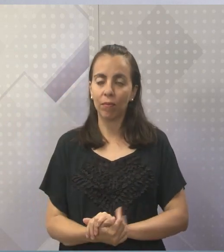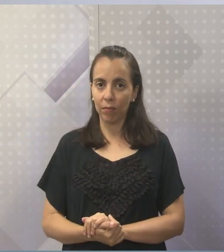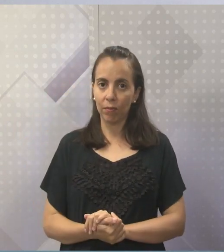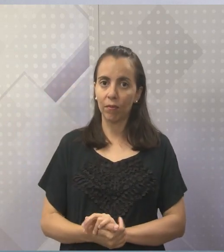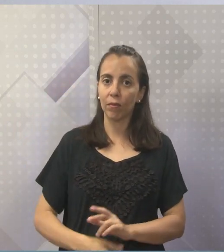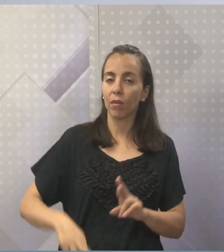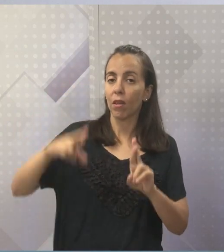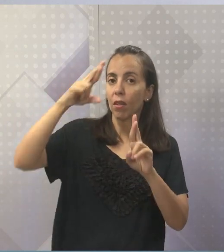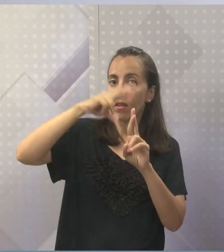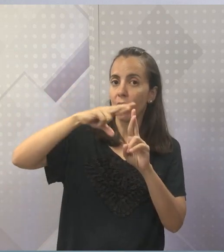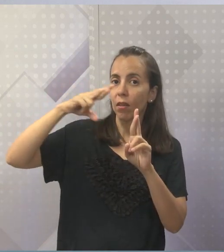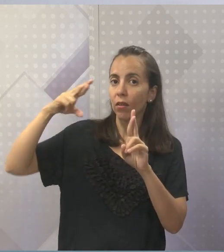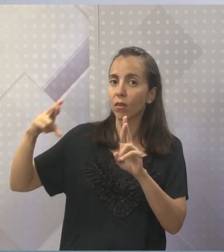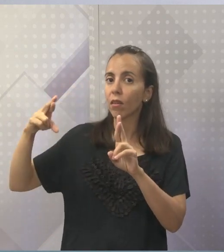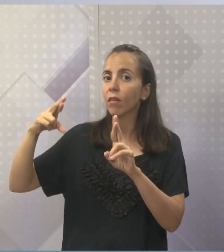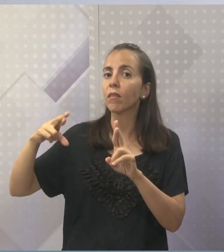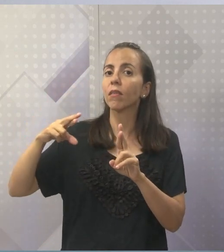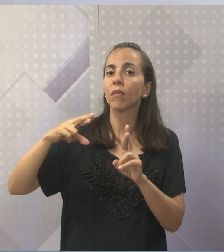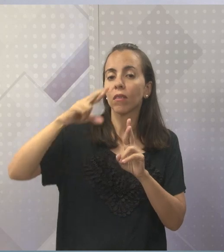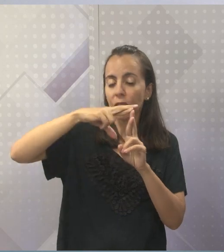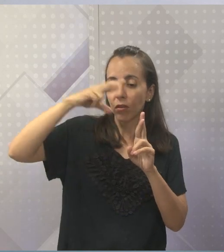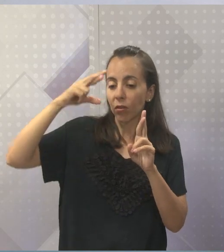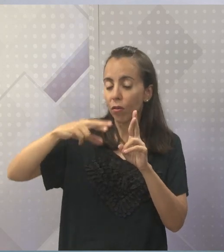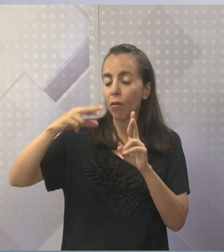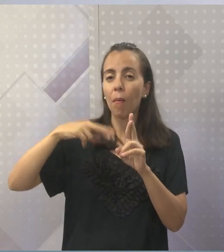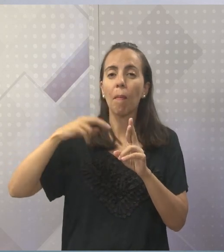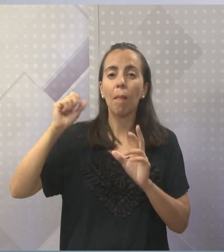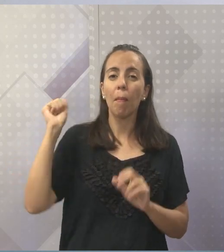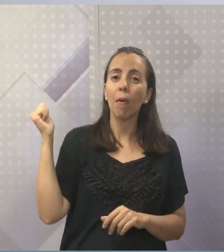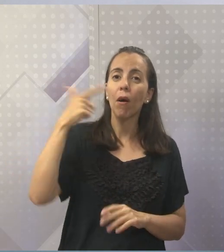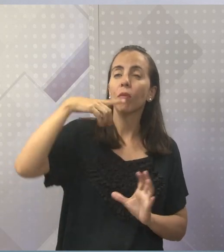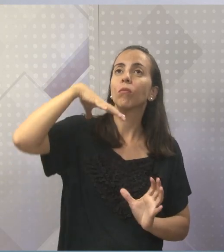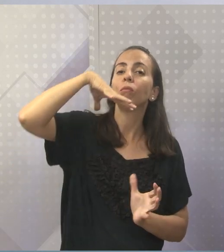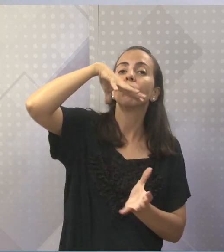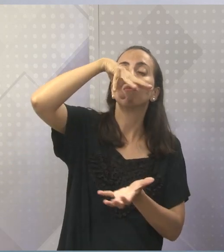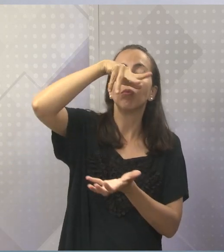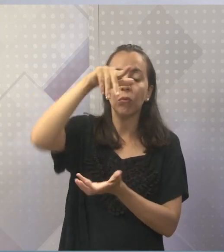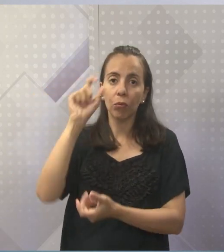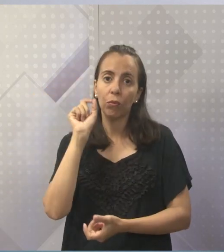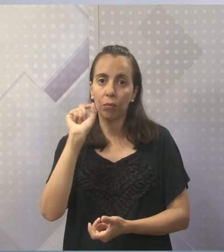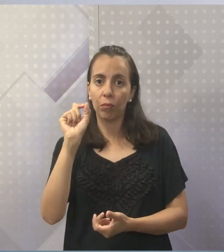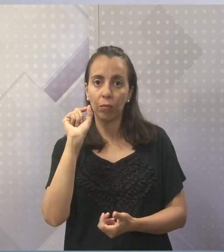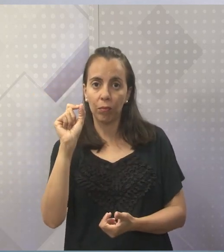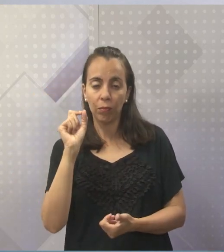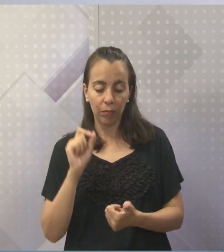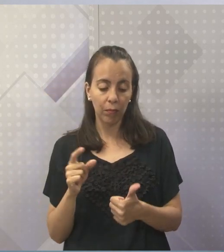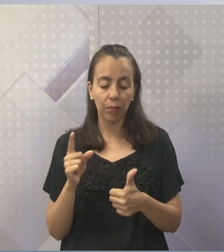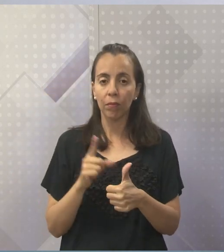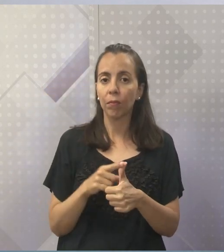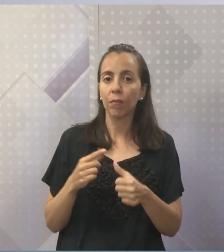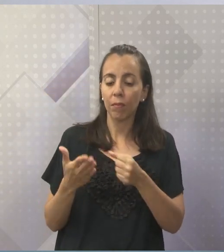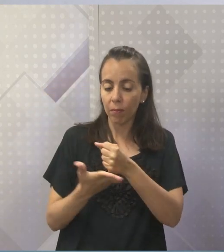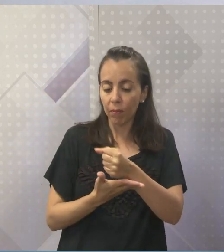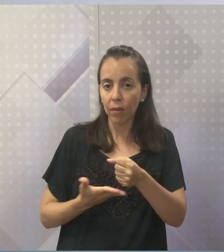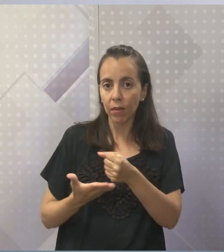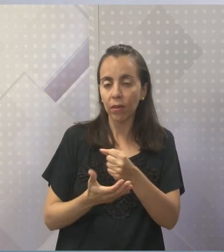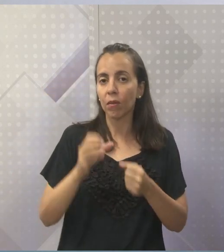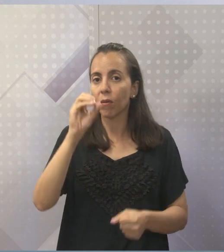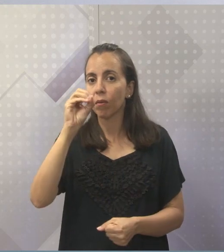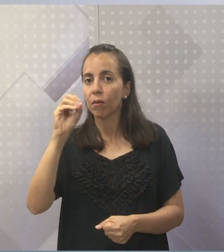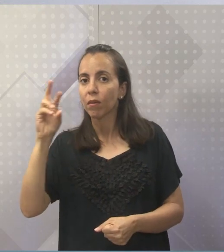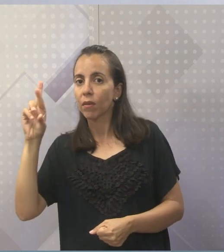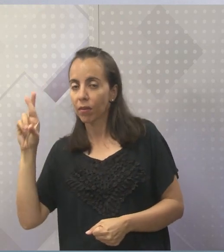religiões, das grandes religiões do mundo, né? Falamos sobre a matriz oriental,